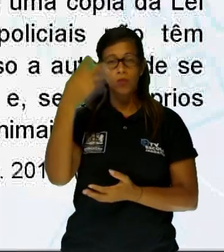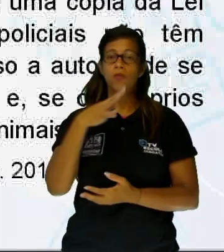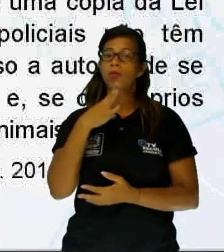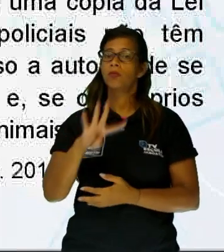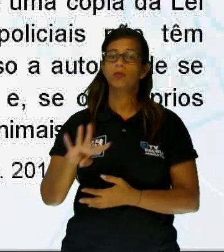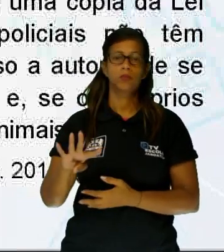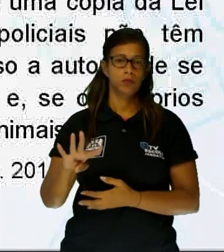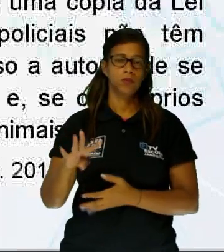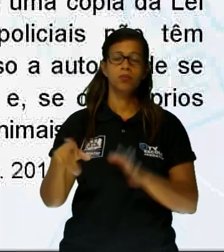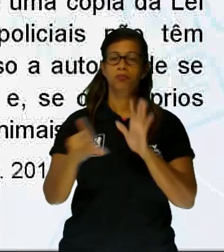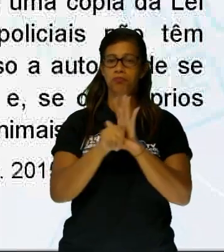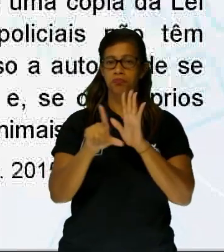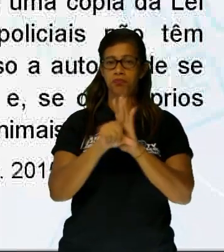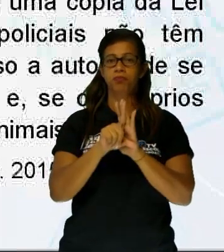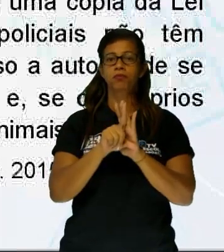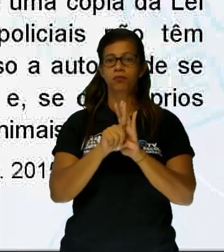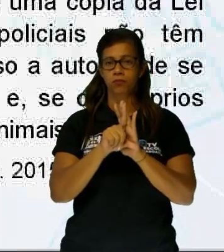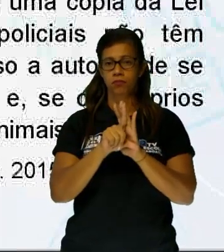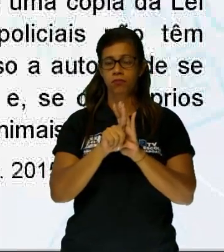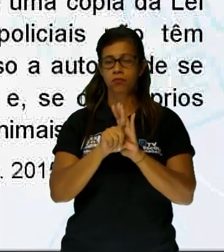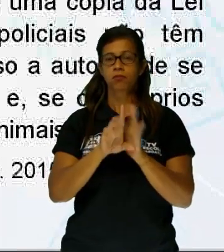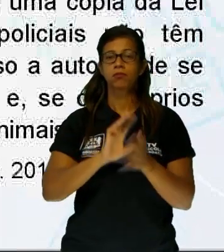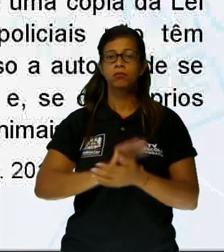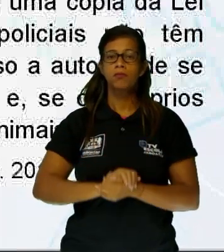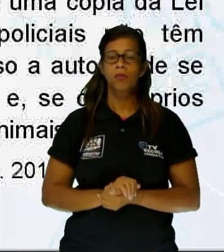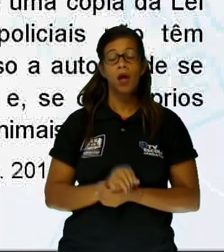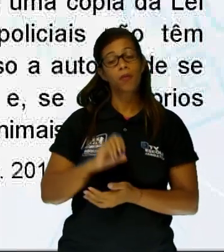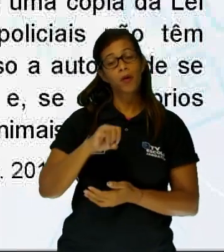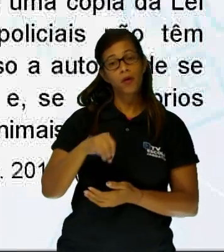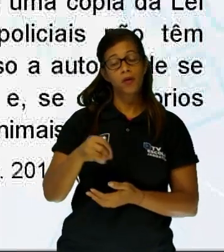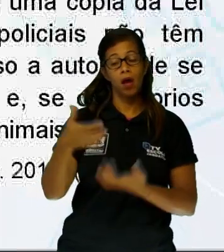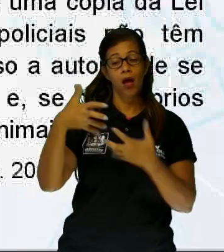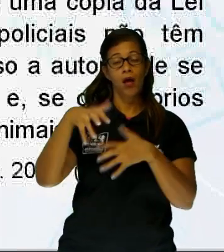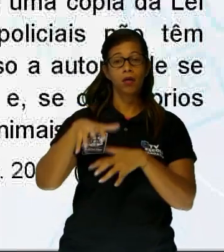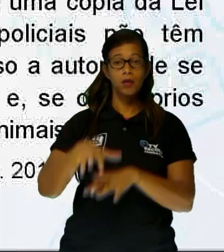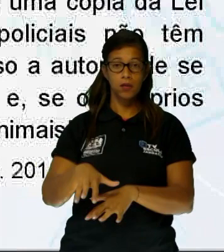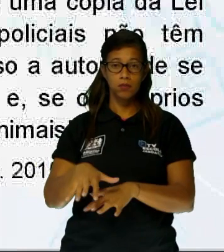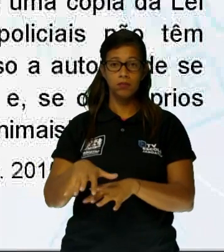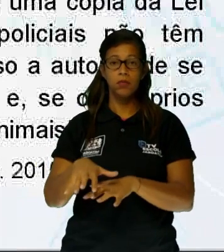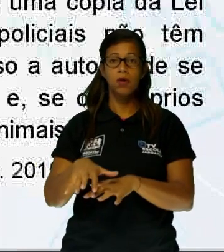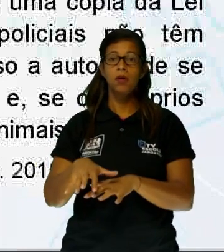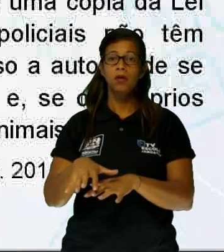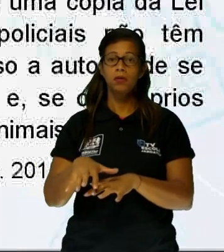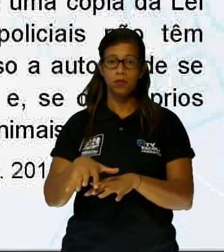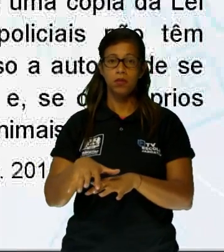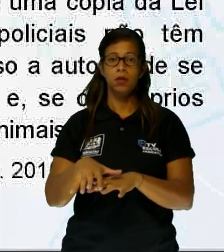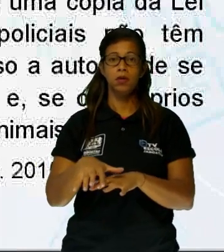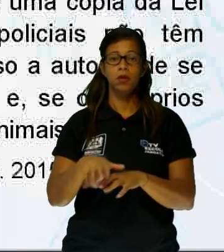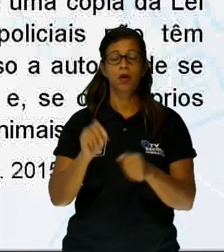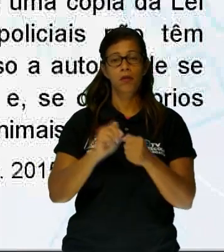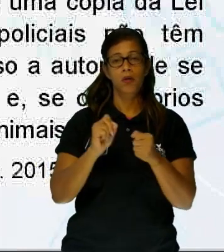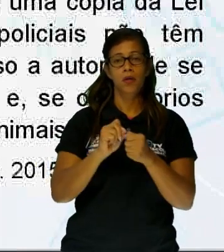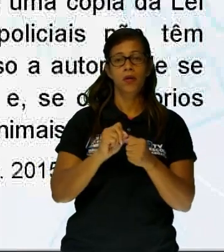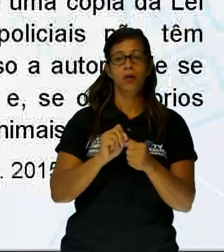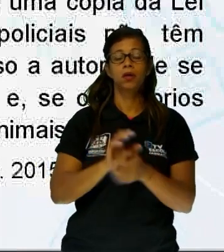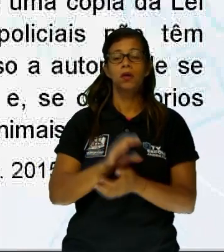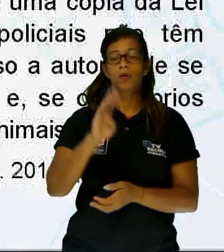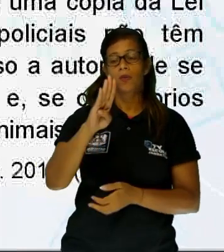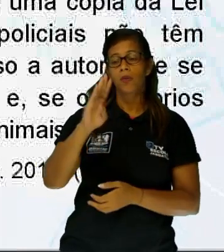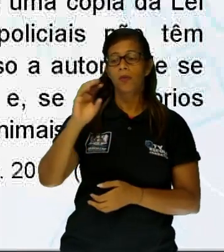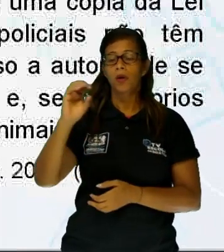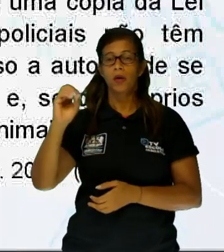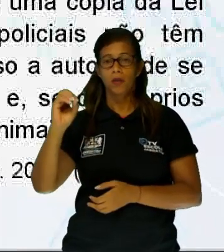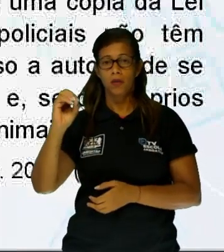do Código Penal. Caso a autoridade se recuse, abre o boletim de ocorrência. Afinal de contas,